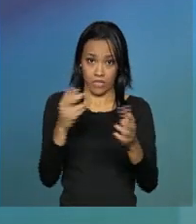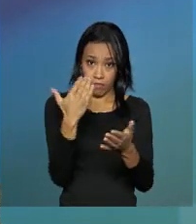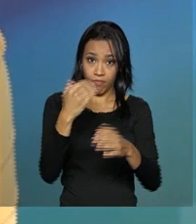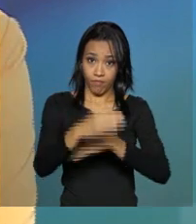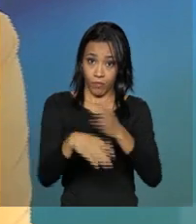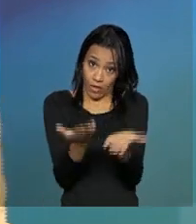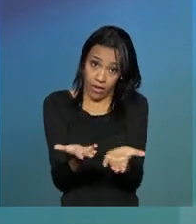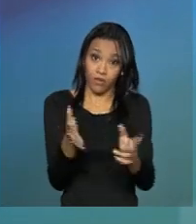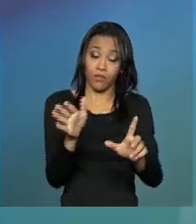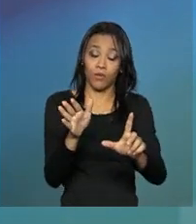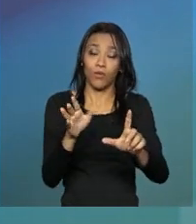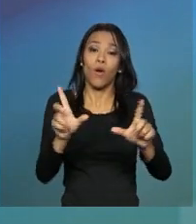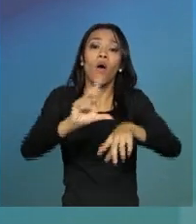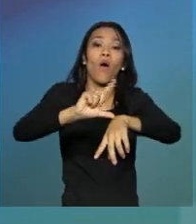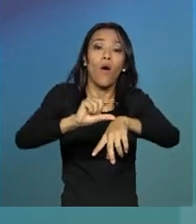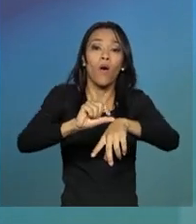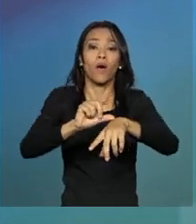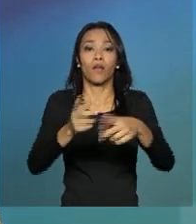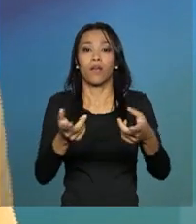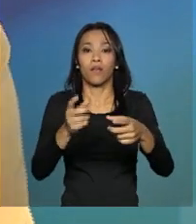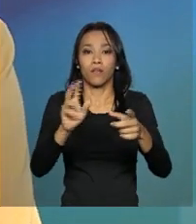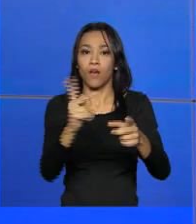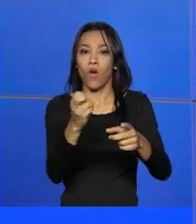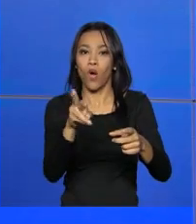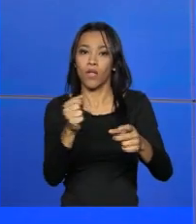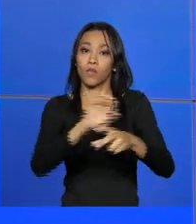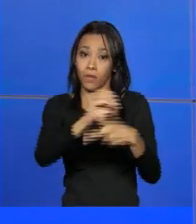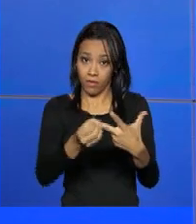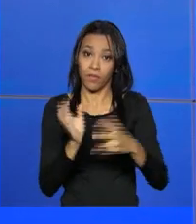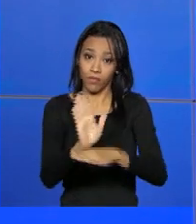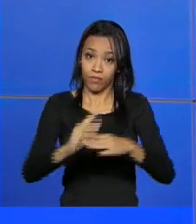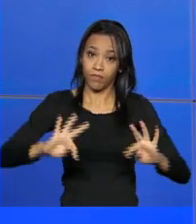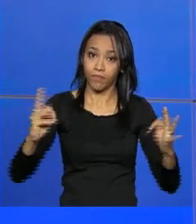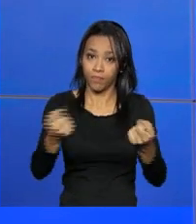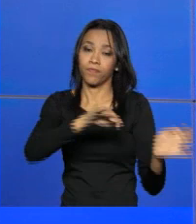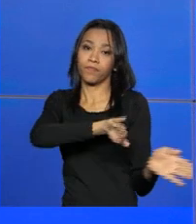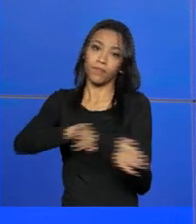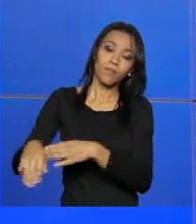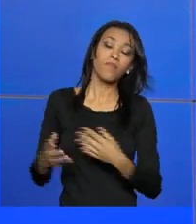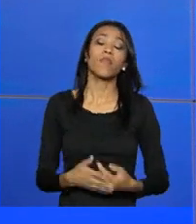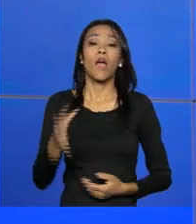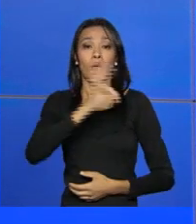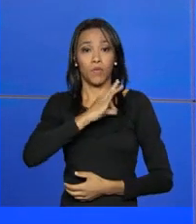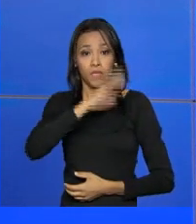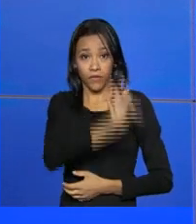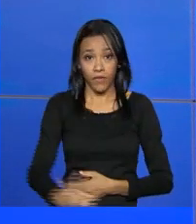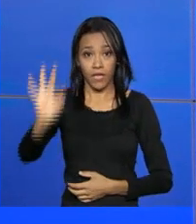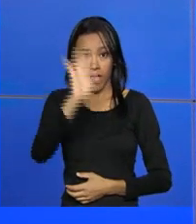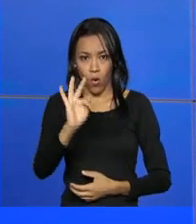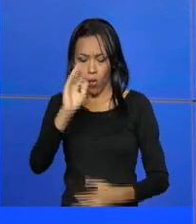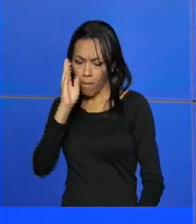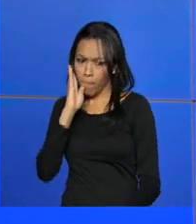para as Jéssicas, homens e mulheres do nosso país. A Polícia Federal desarticulou um